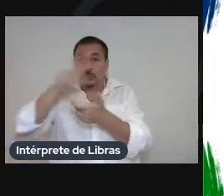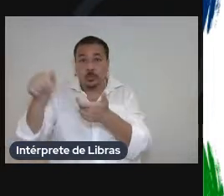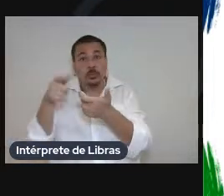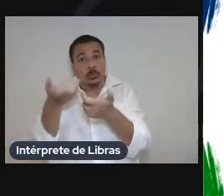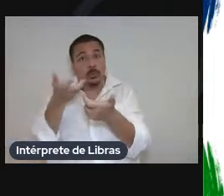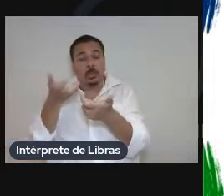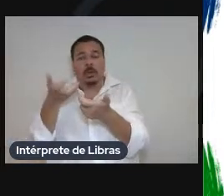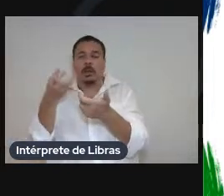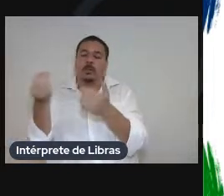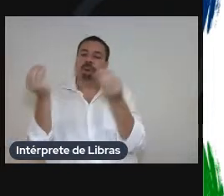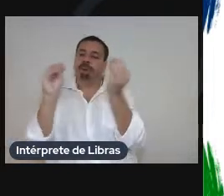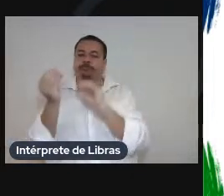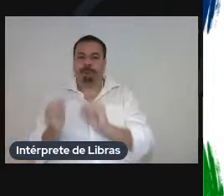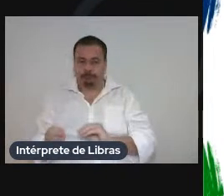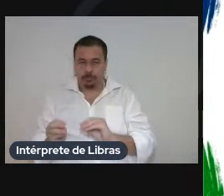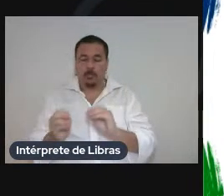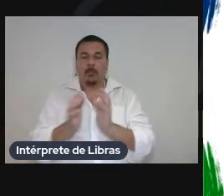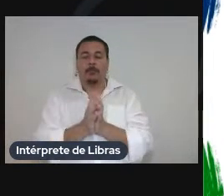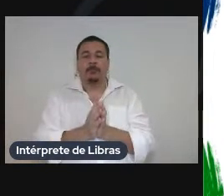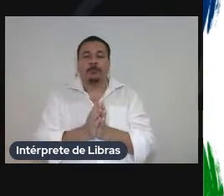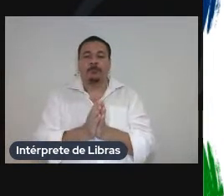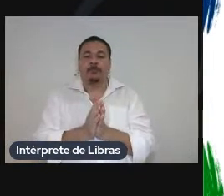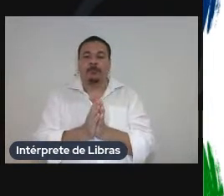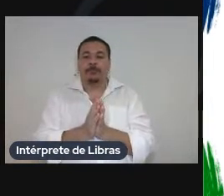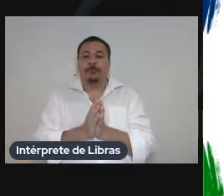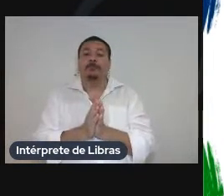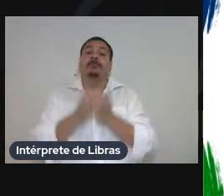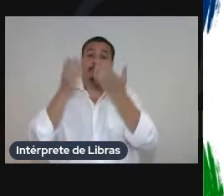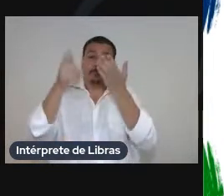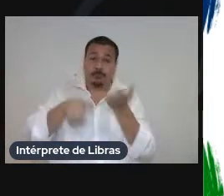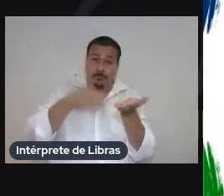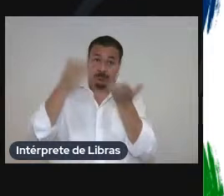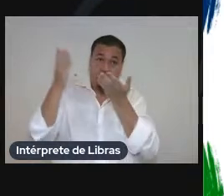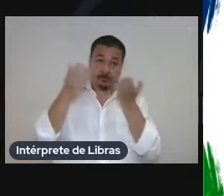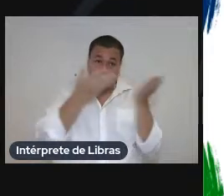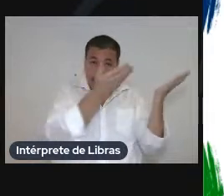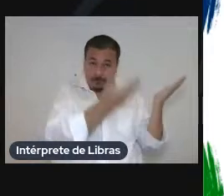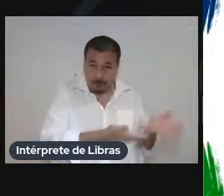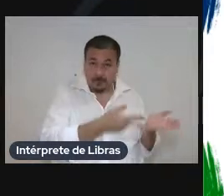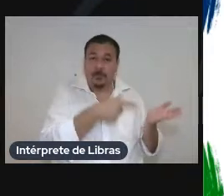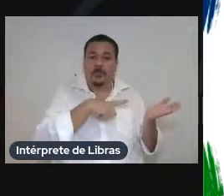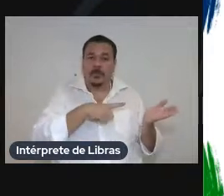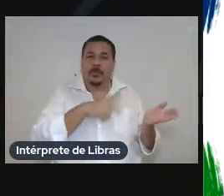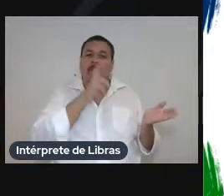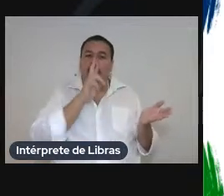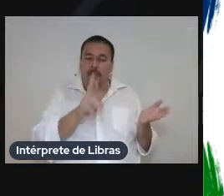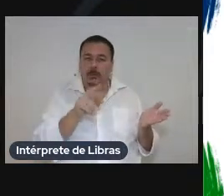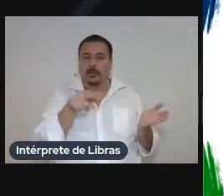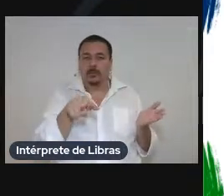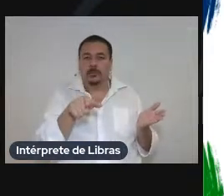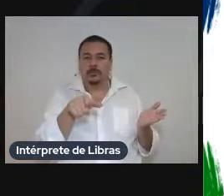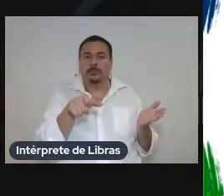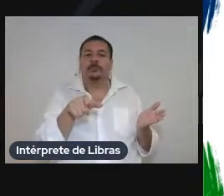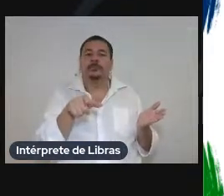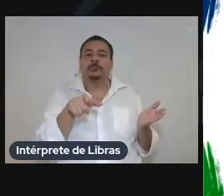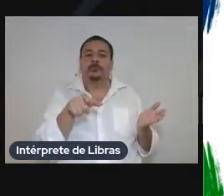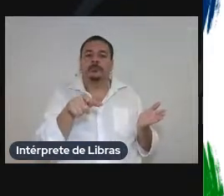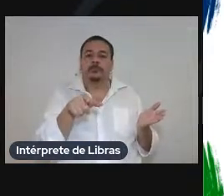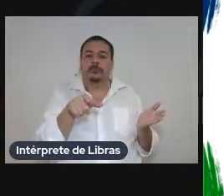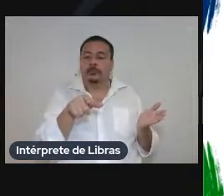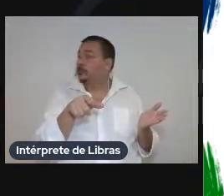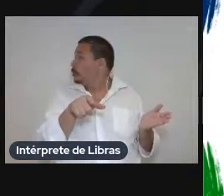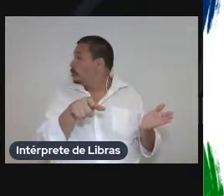e aqui está aqui ficou o resultado né da da